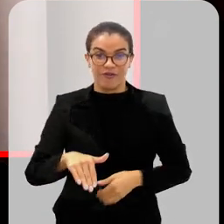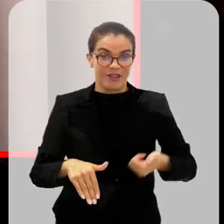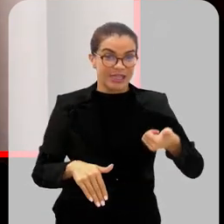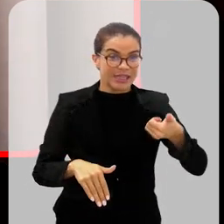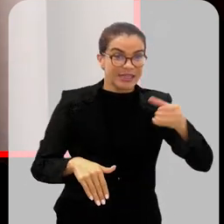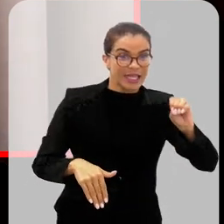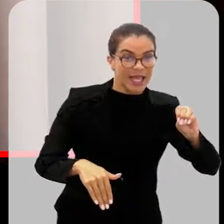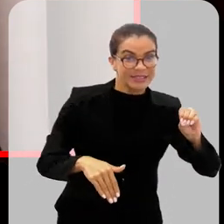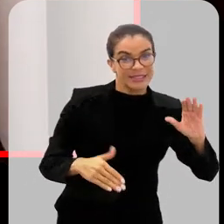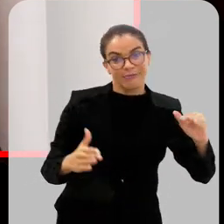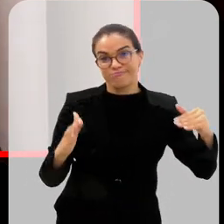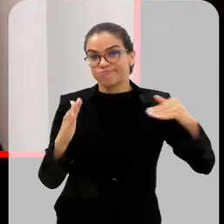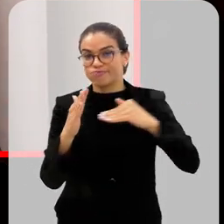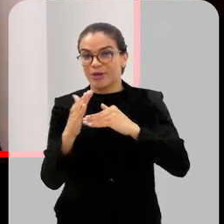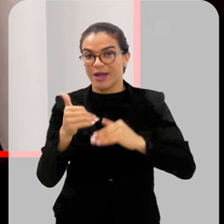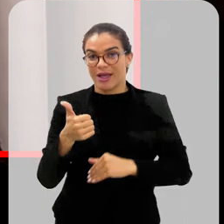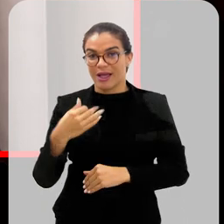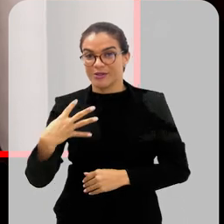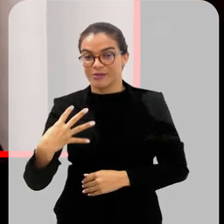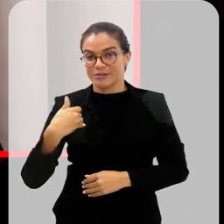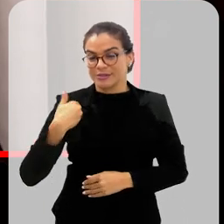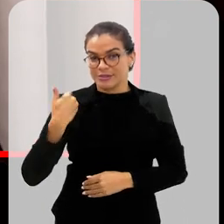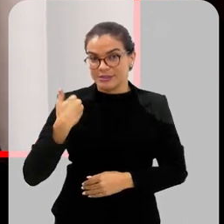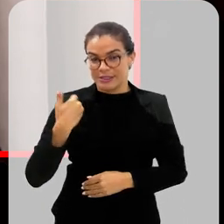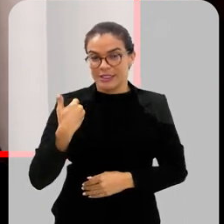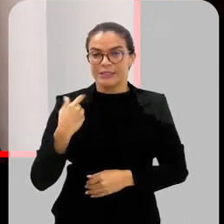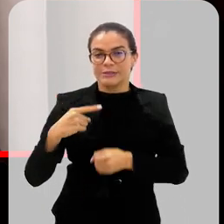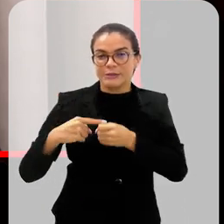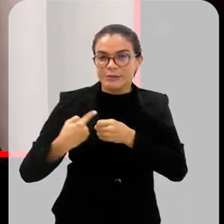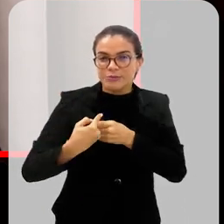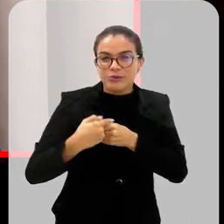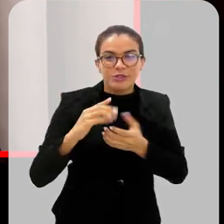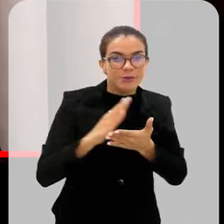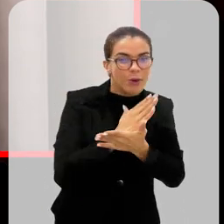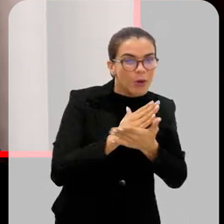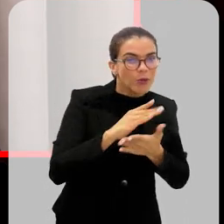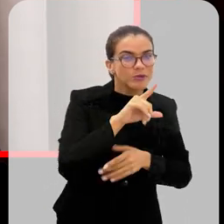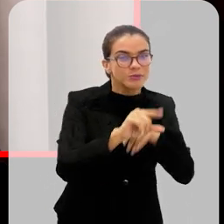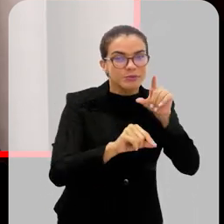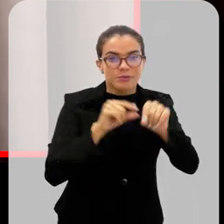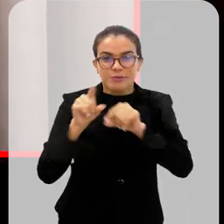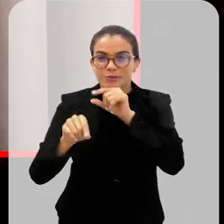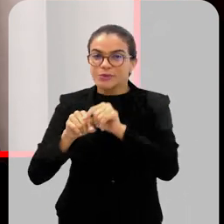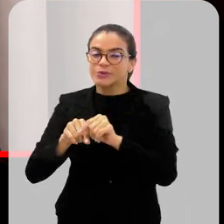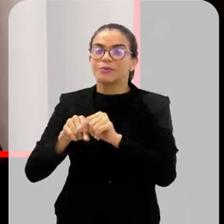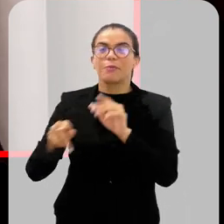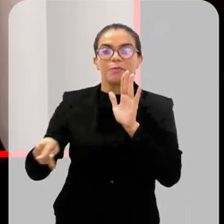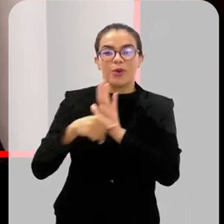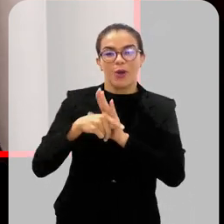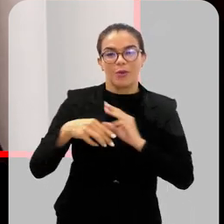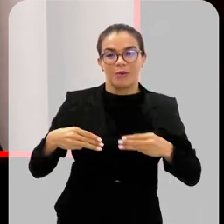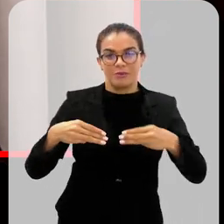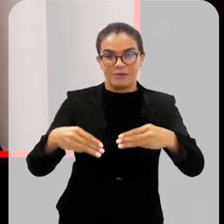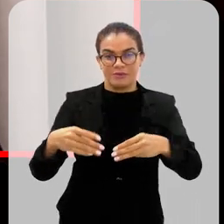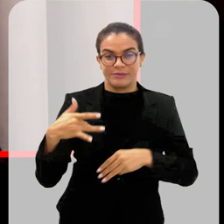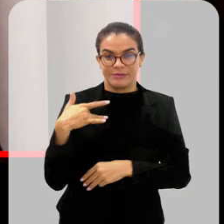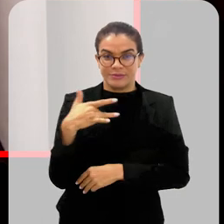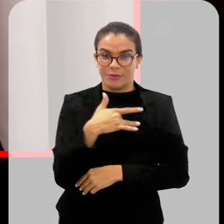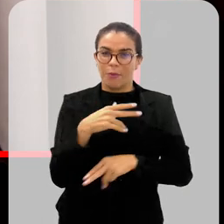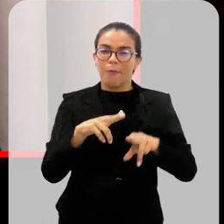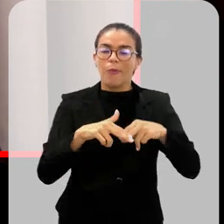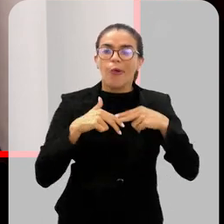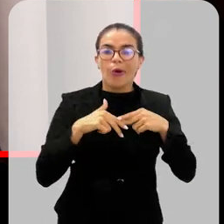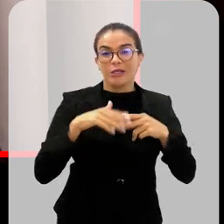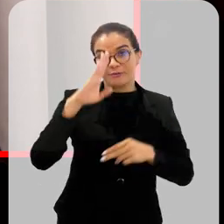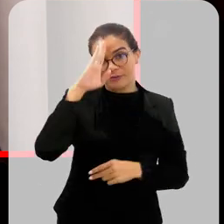anos, em municípios-chave que foram escolhidos pelo Ministério da Saúde por uma série de